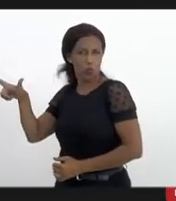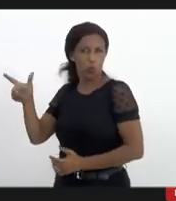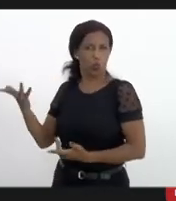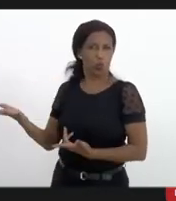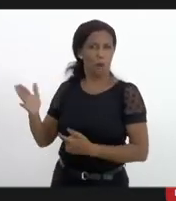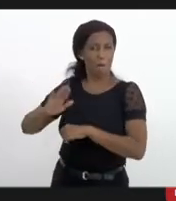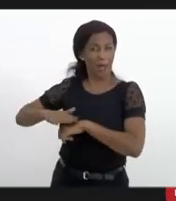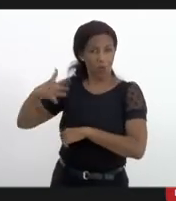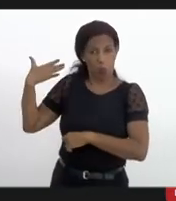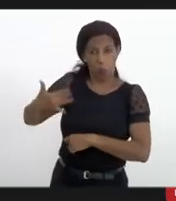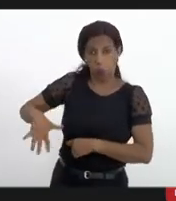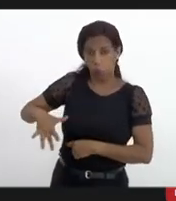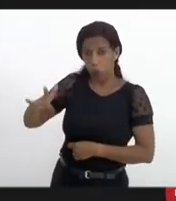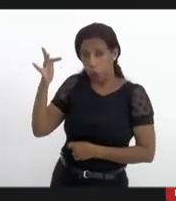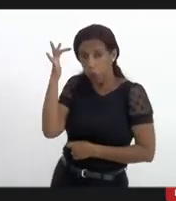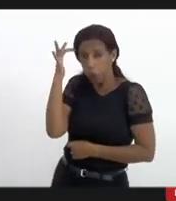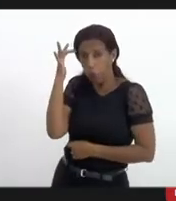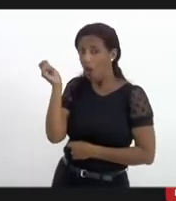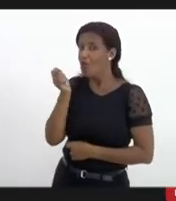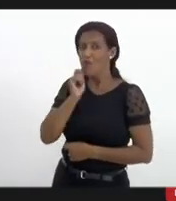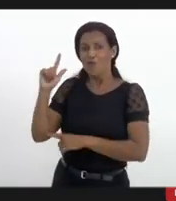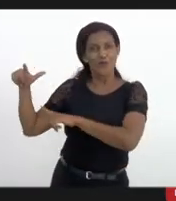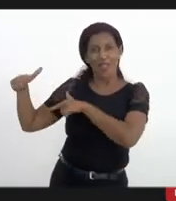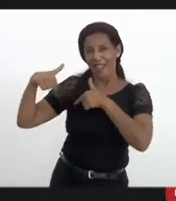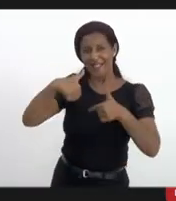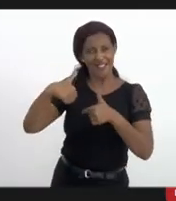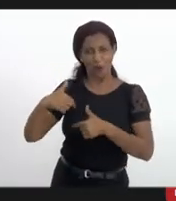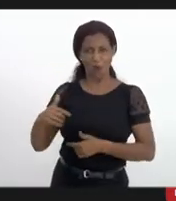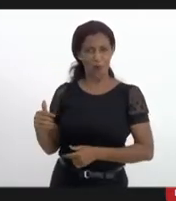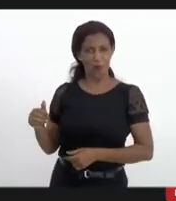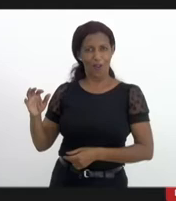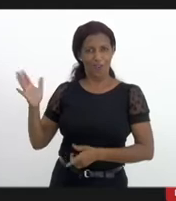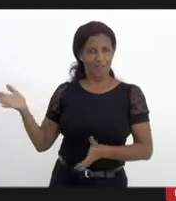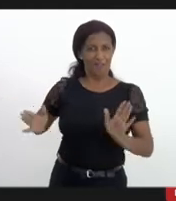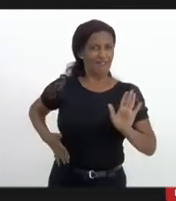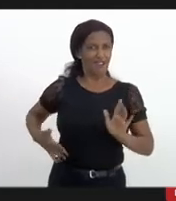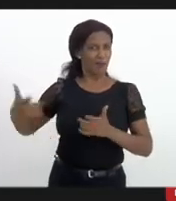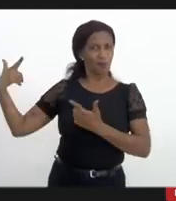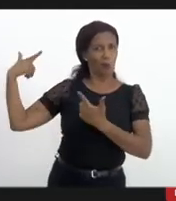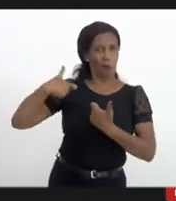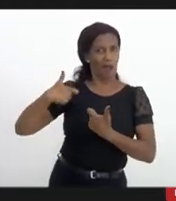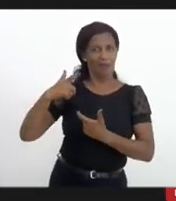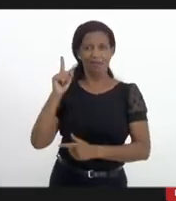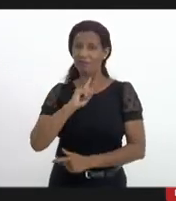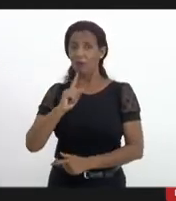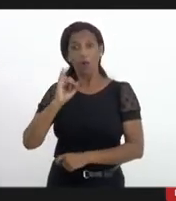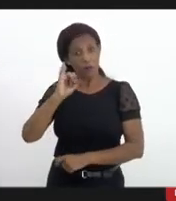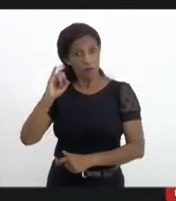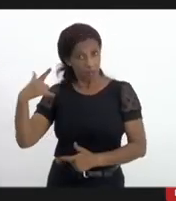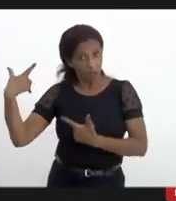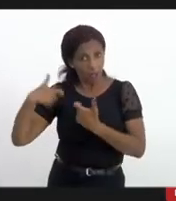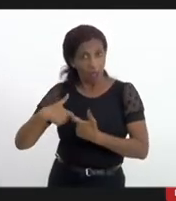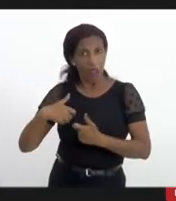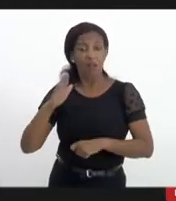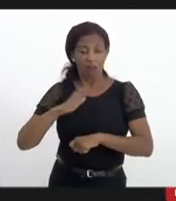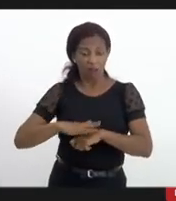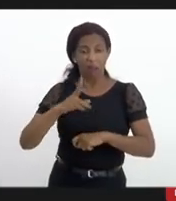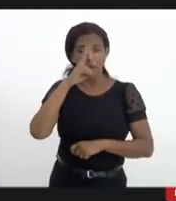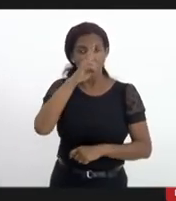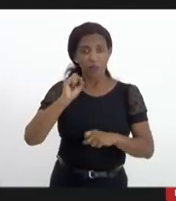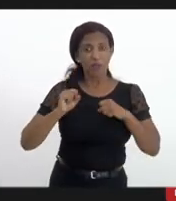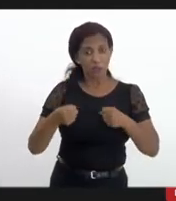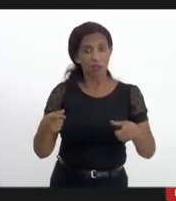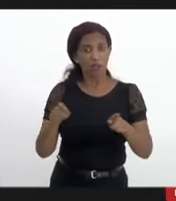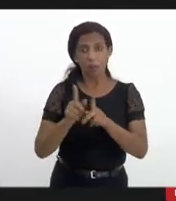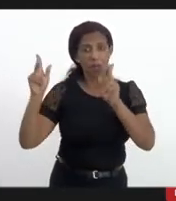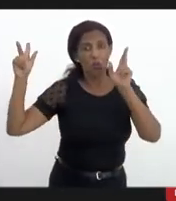condomínios mais caros não existe essa reação por parte do crime porque se houver nós iremos fazer valer a força do Estado sim